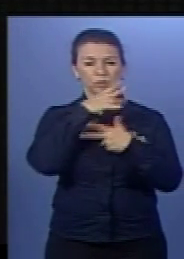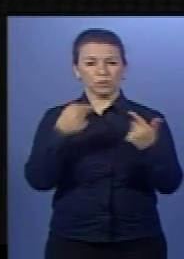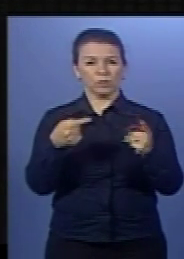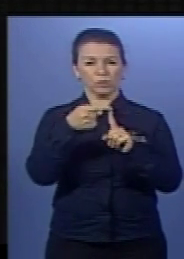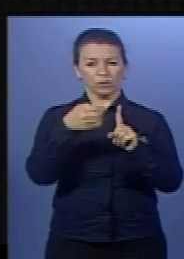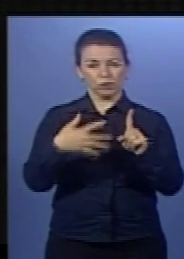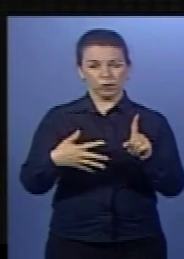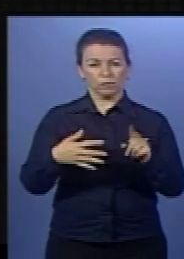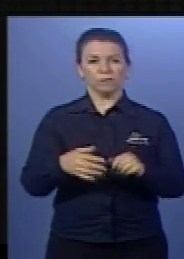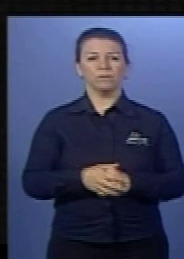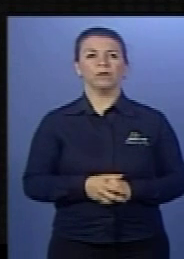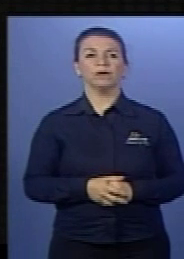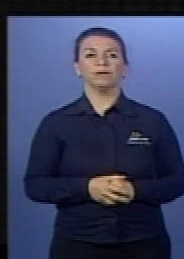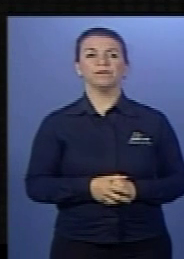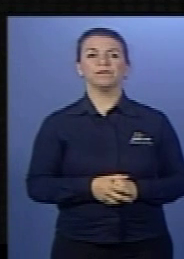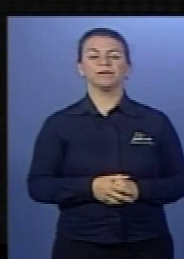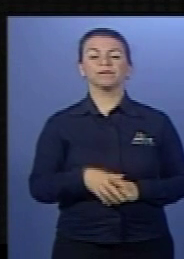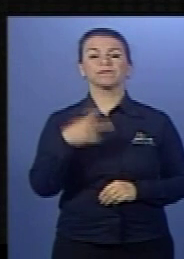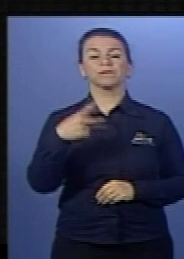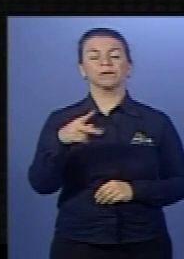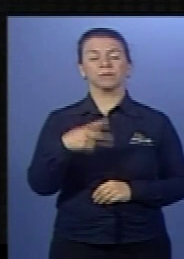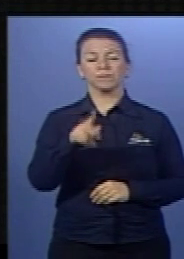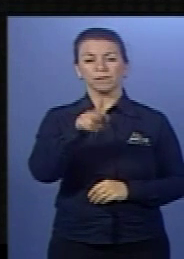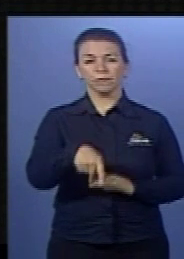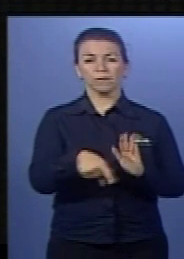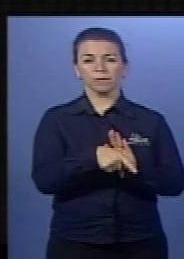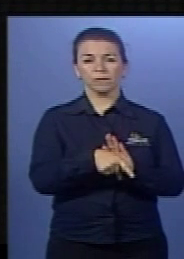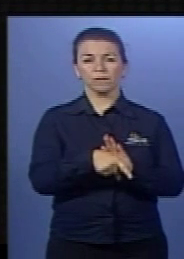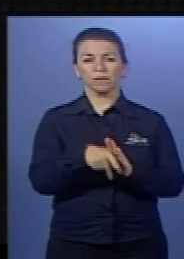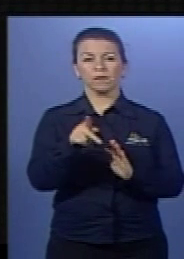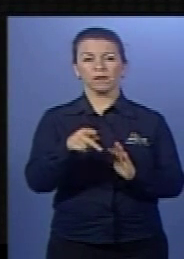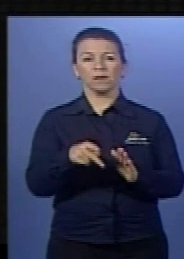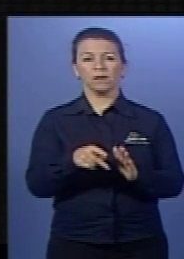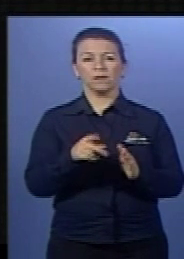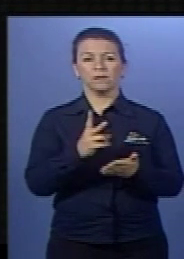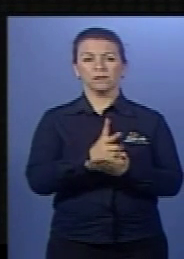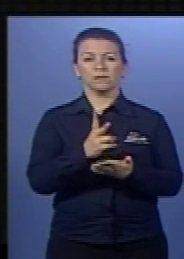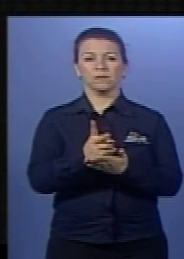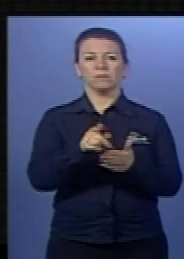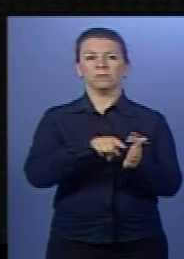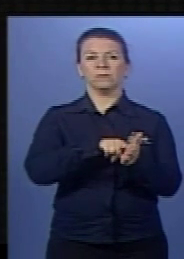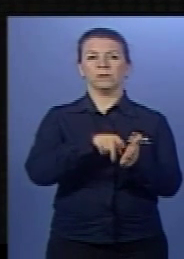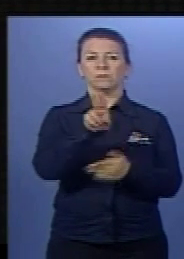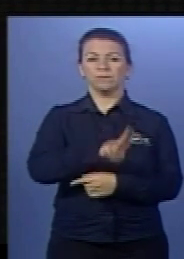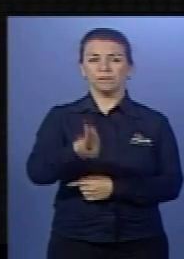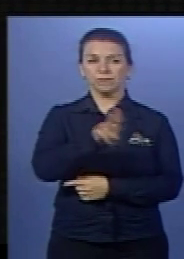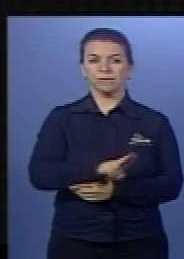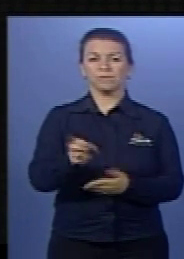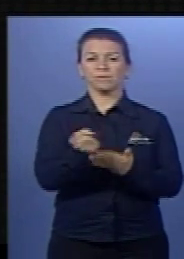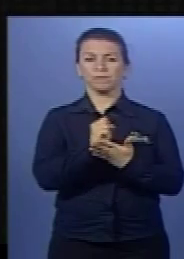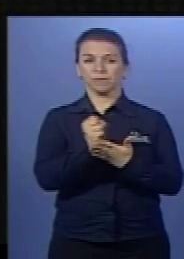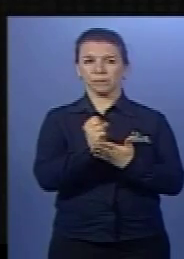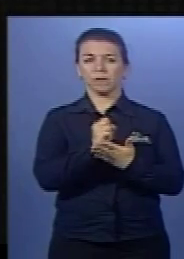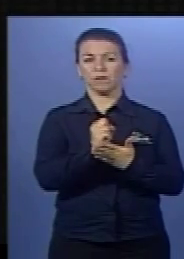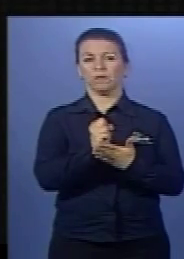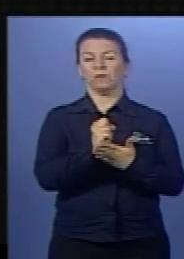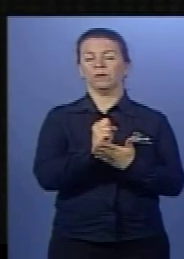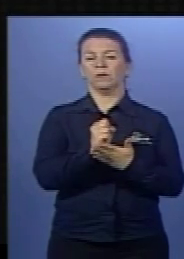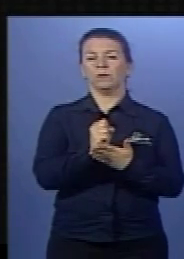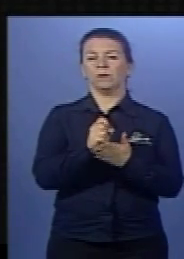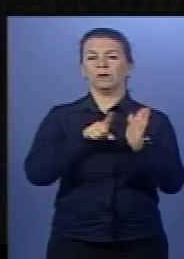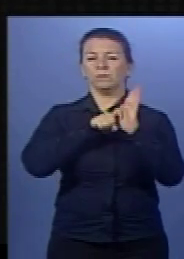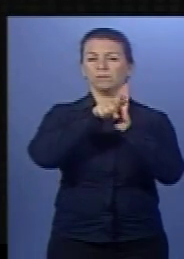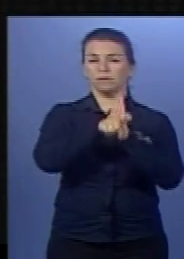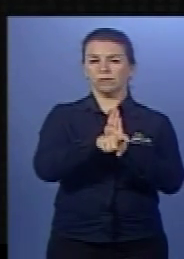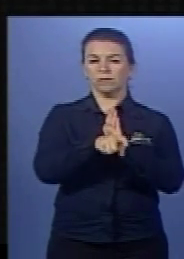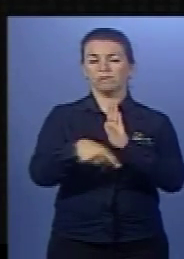Vamos voltar aqui, opa, foi muito. Por isso, esses organismos vêm sendo amplamente usados para controle biológico de pragas